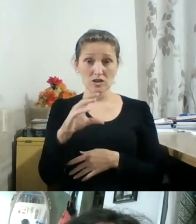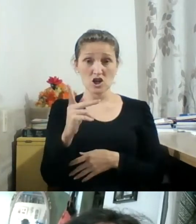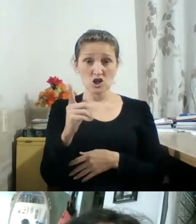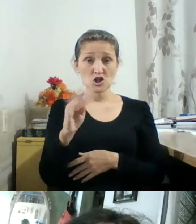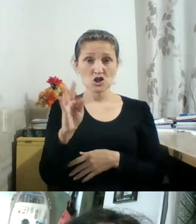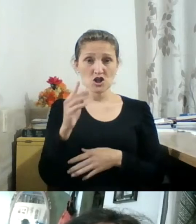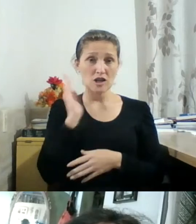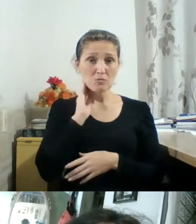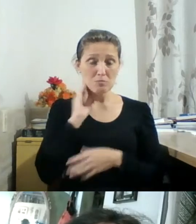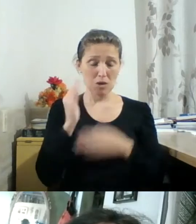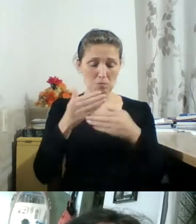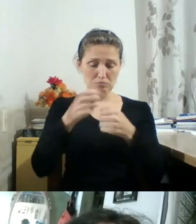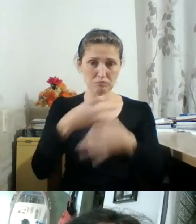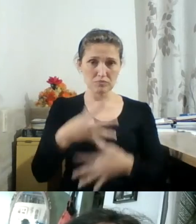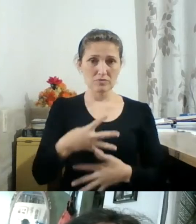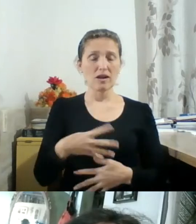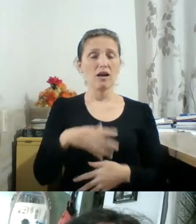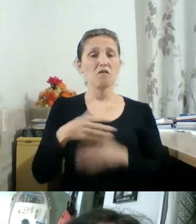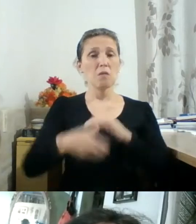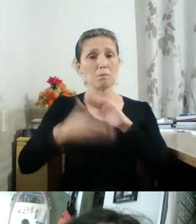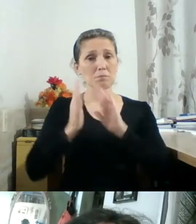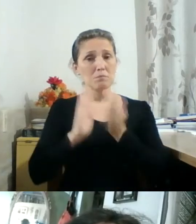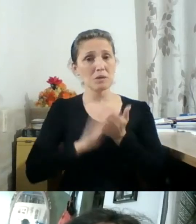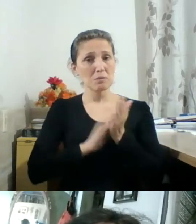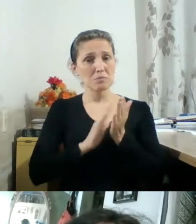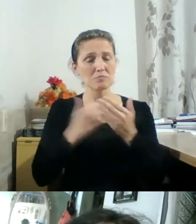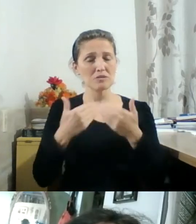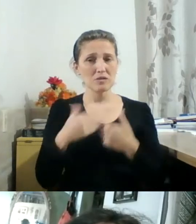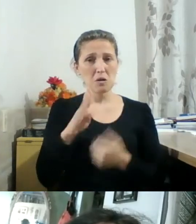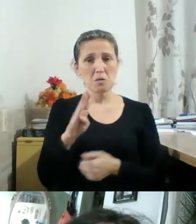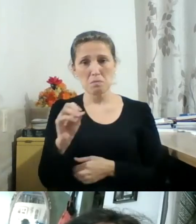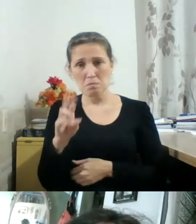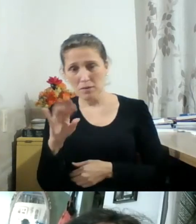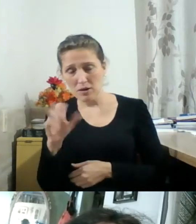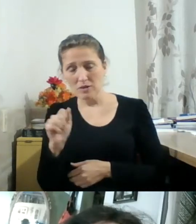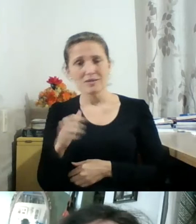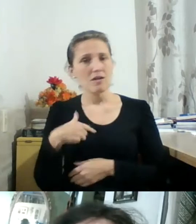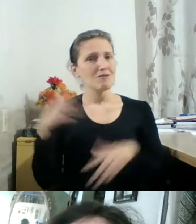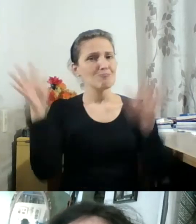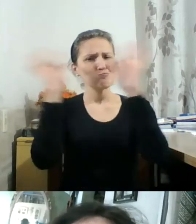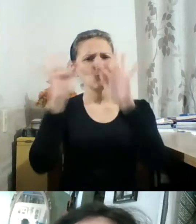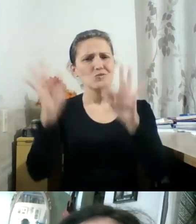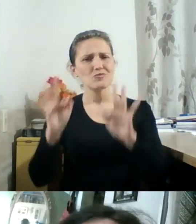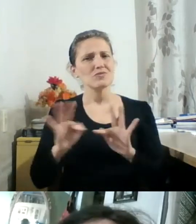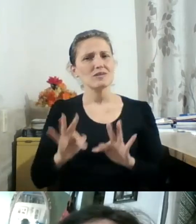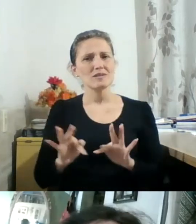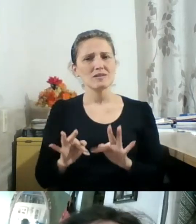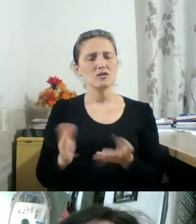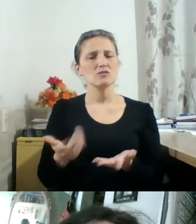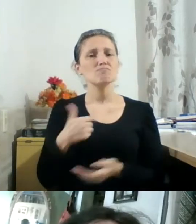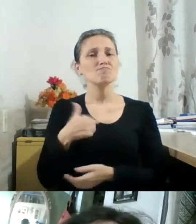parabenizando e tudo mais. Eu fico muito feliz que essas coisas todas eu tenha conseguido